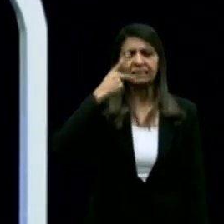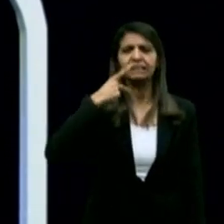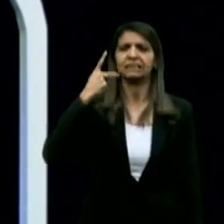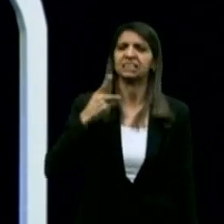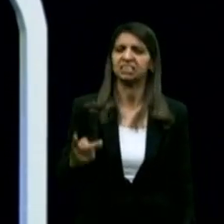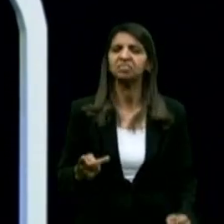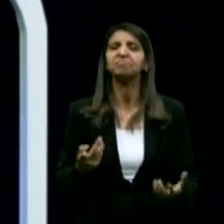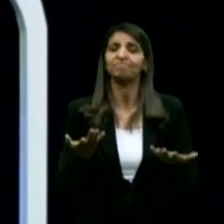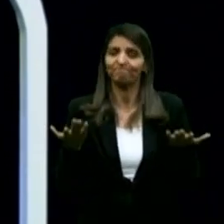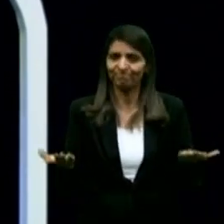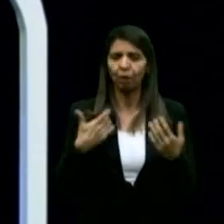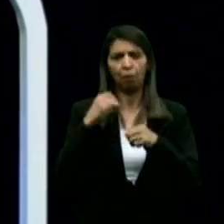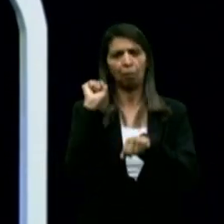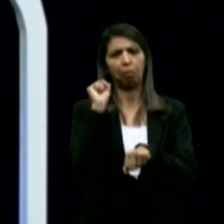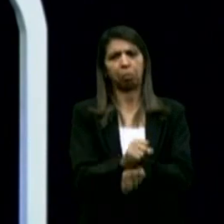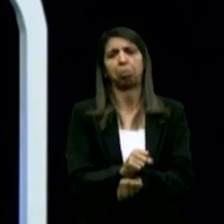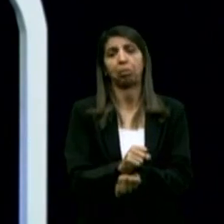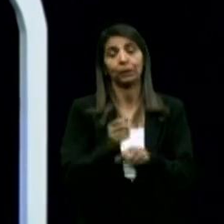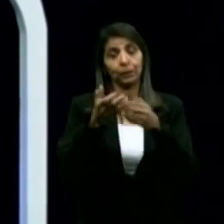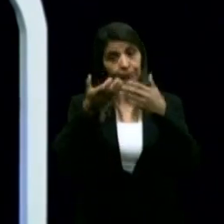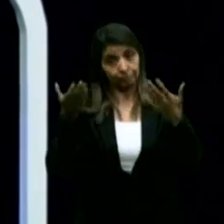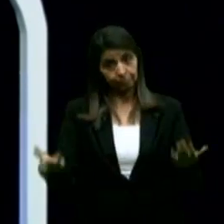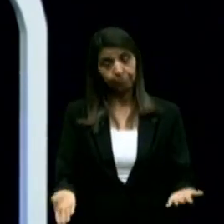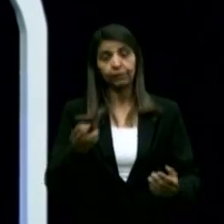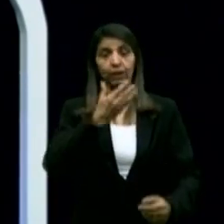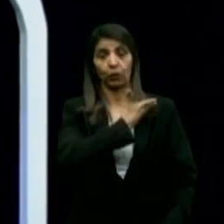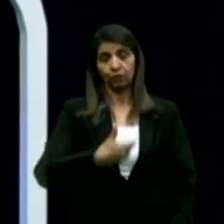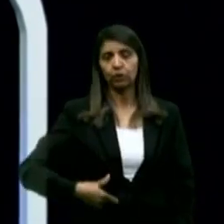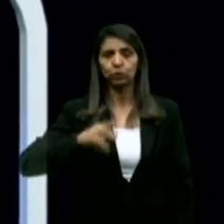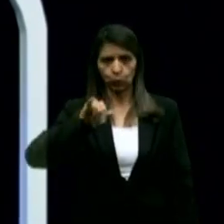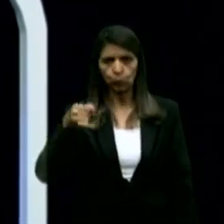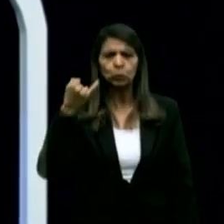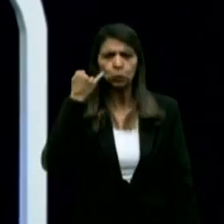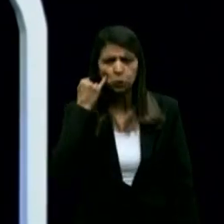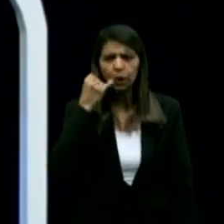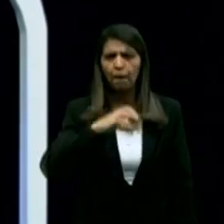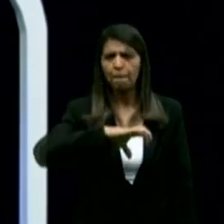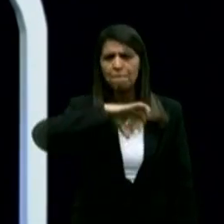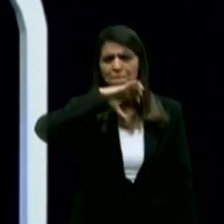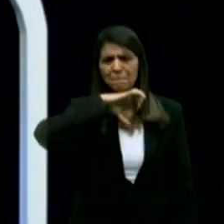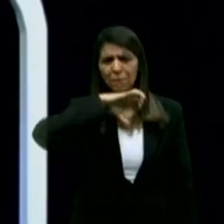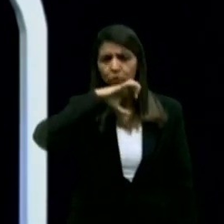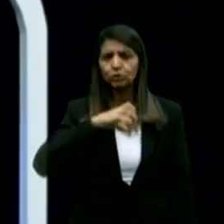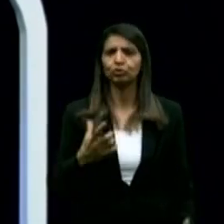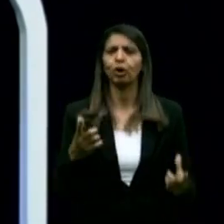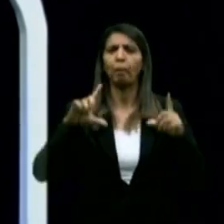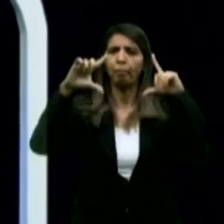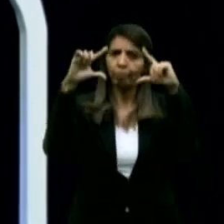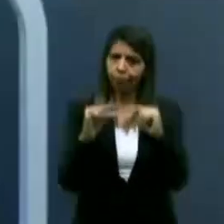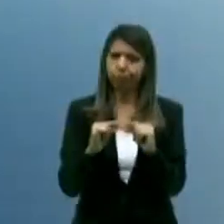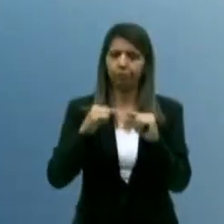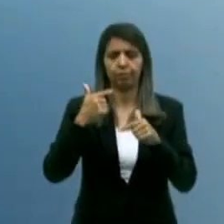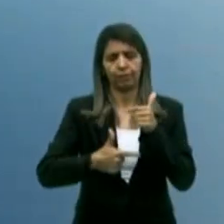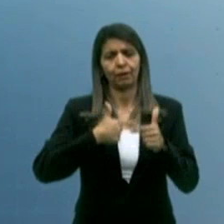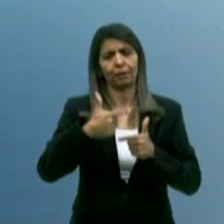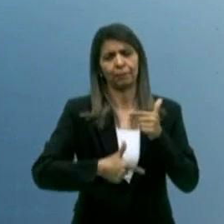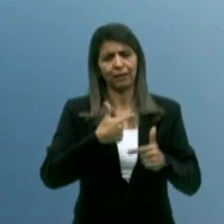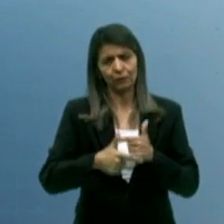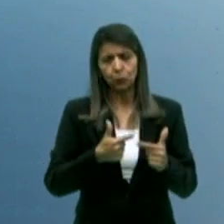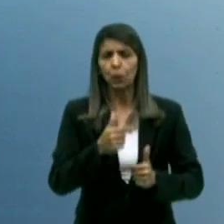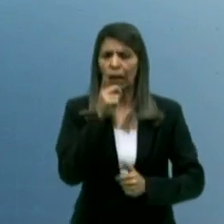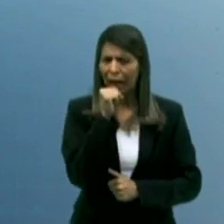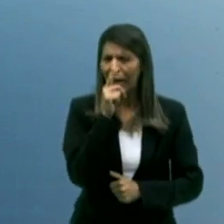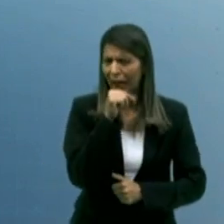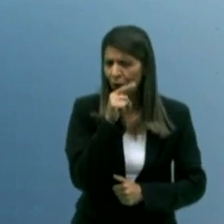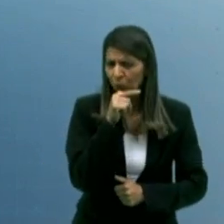questão hídrica. O governador João do Imposto é o governador que menos fez em toda a história da Paraíba na questão hídrica. Nós